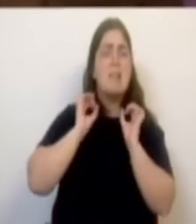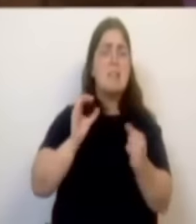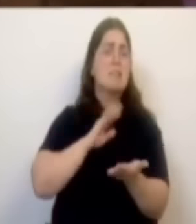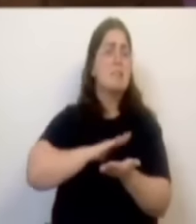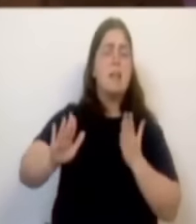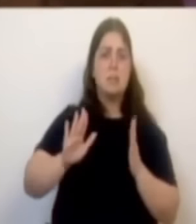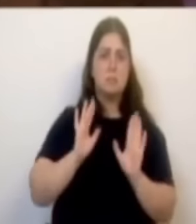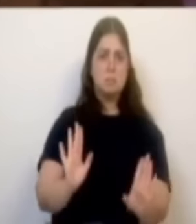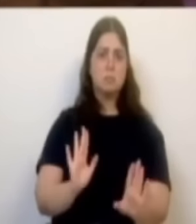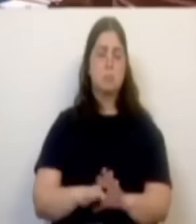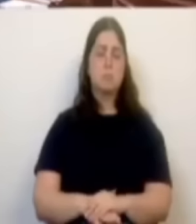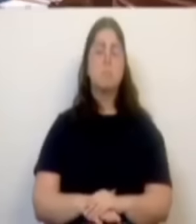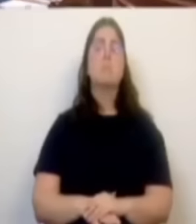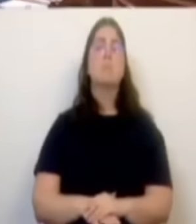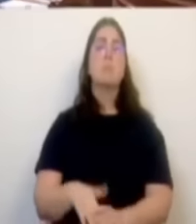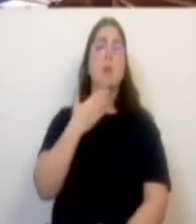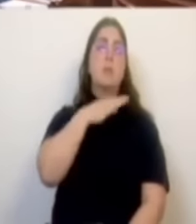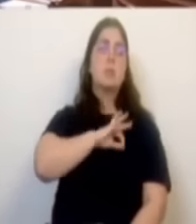Sr. Deputado. Obrigado, Sr. Deputado.